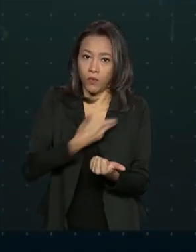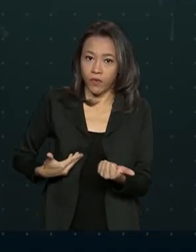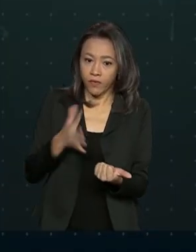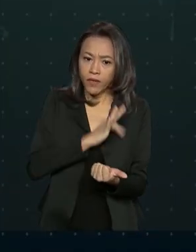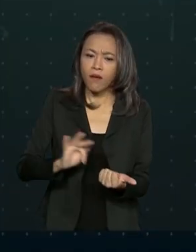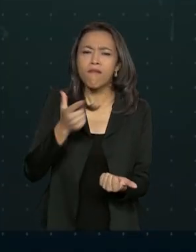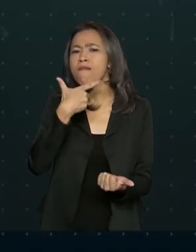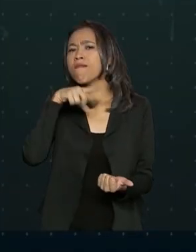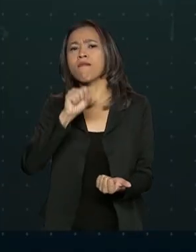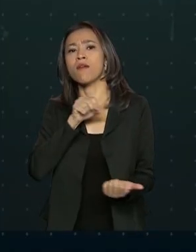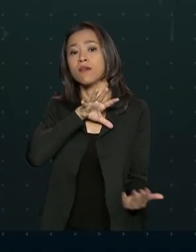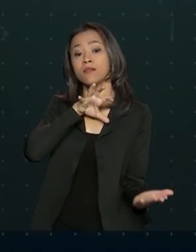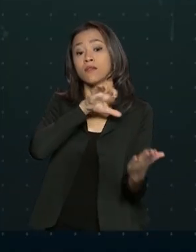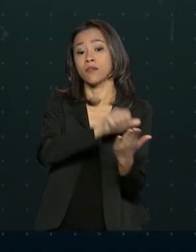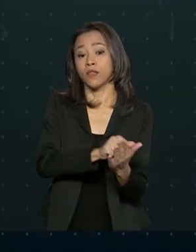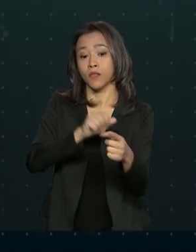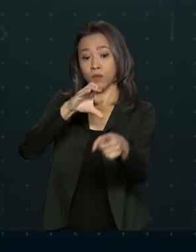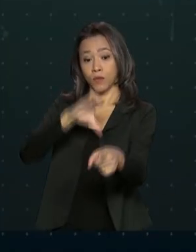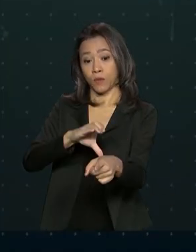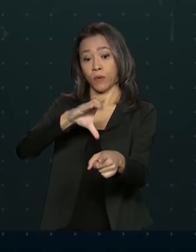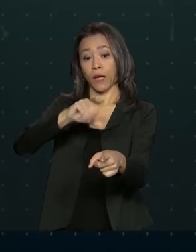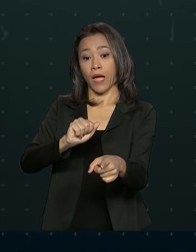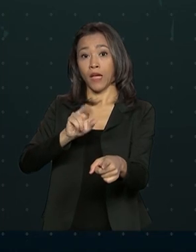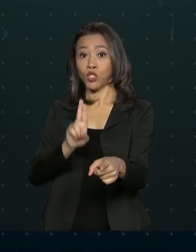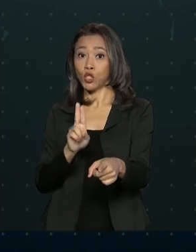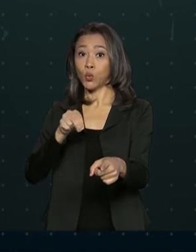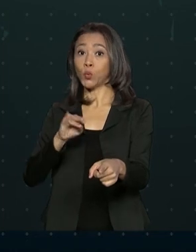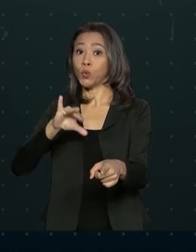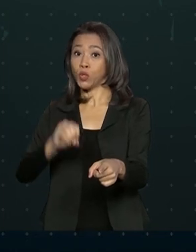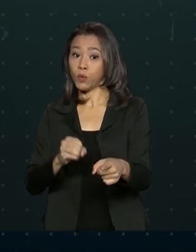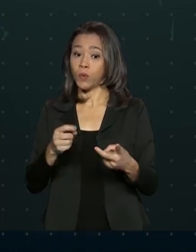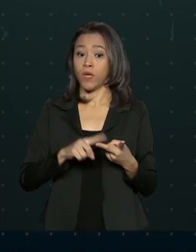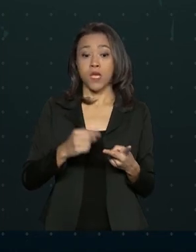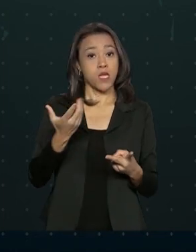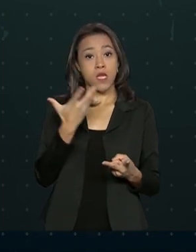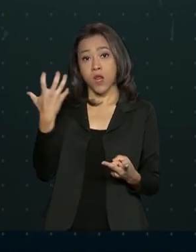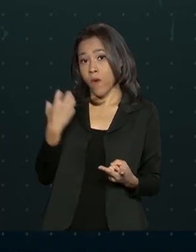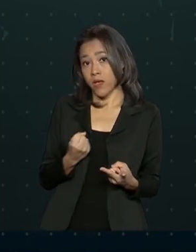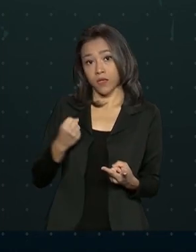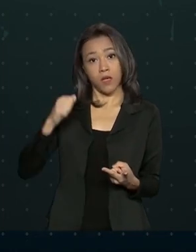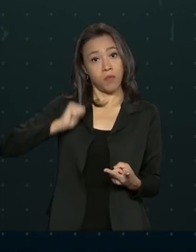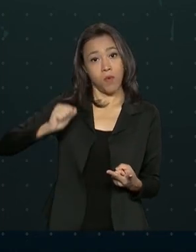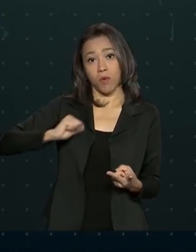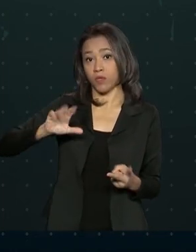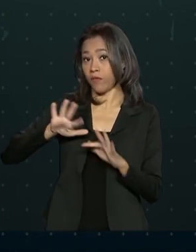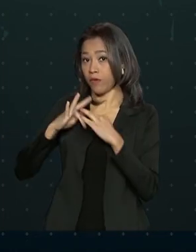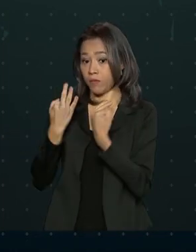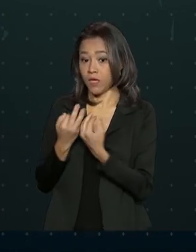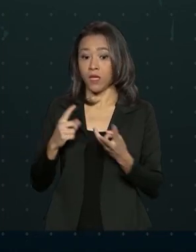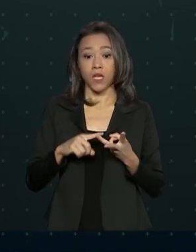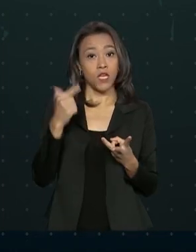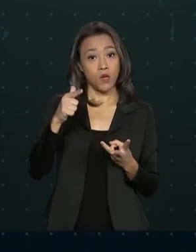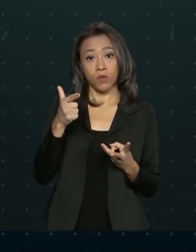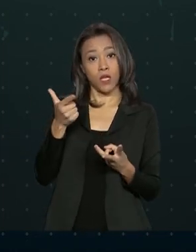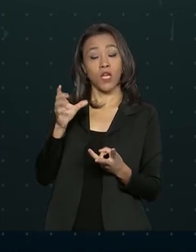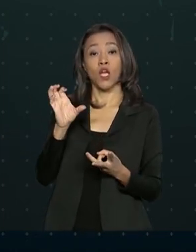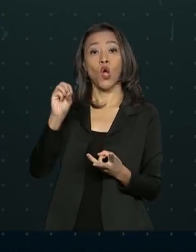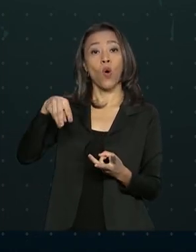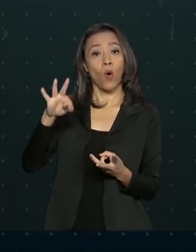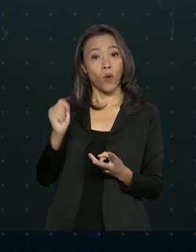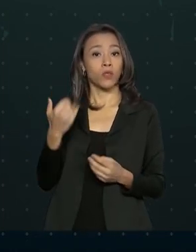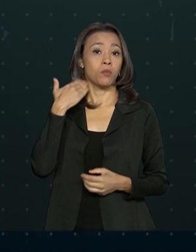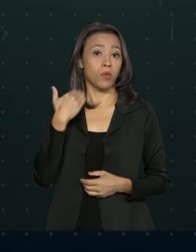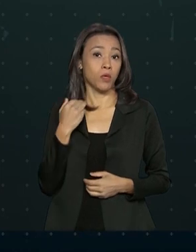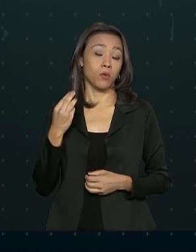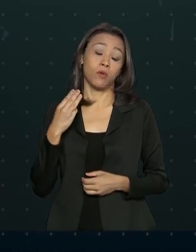inscritos no Cadastro Único que não recebem o Bolsa Família e têm conta na Caixa e no Banco do Brasil. Inscritos